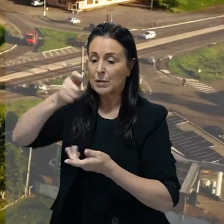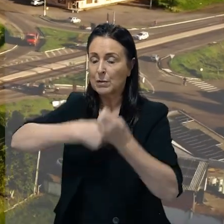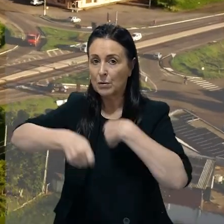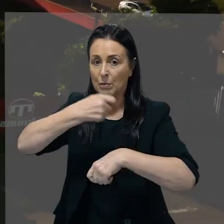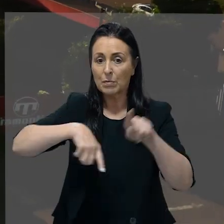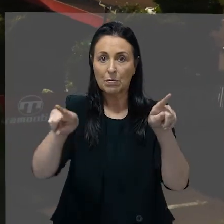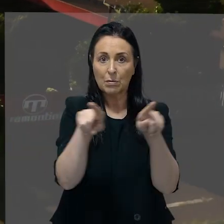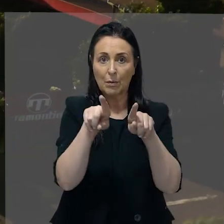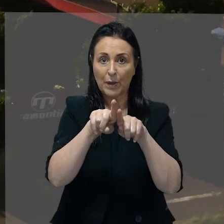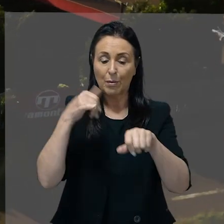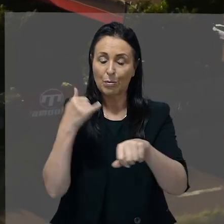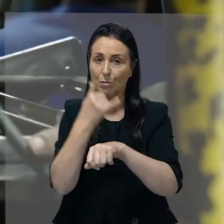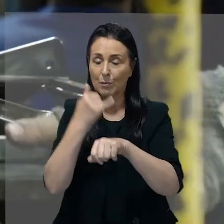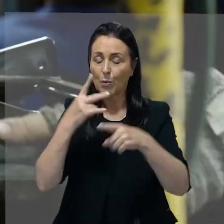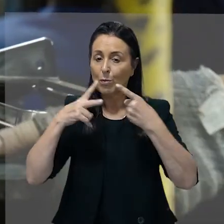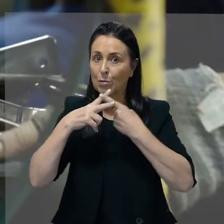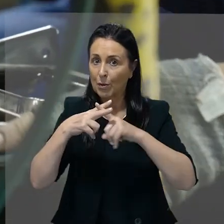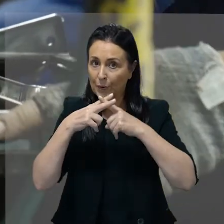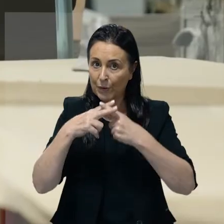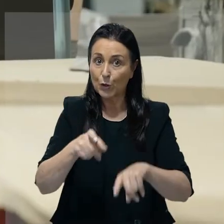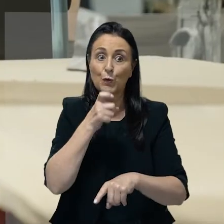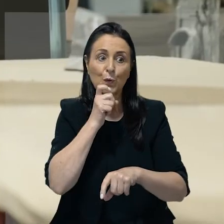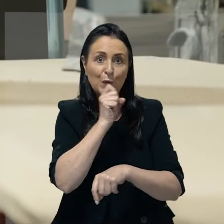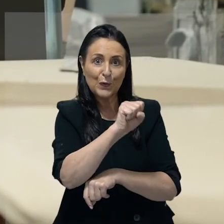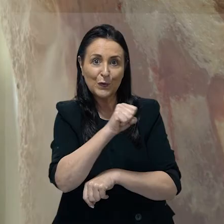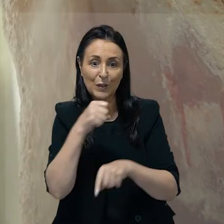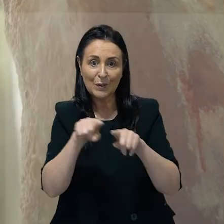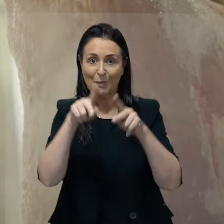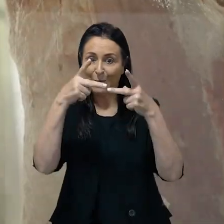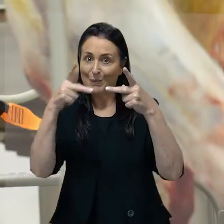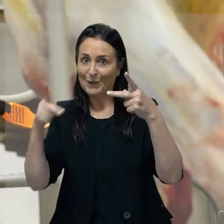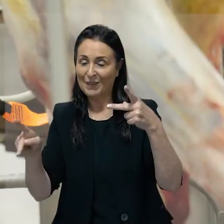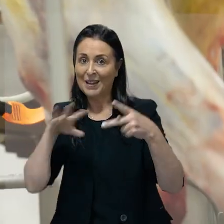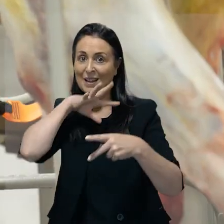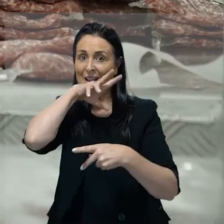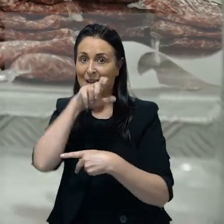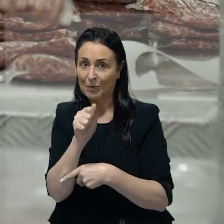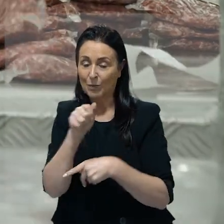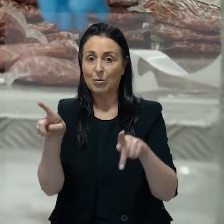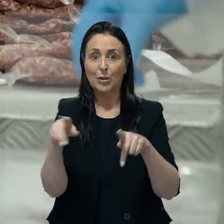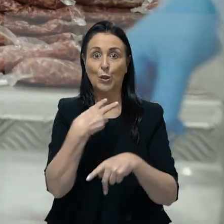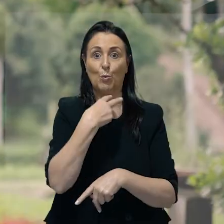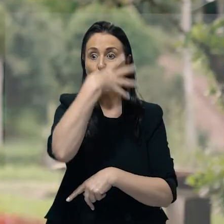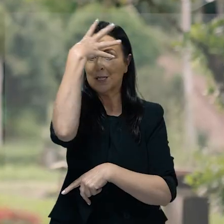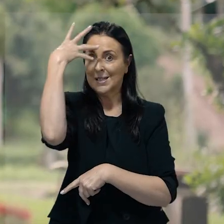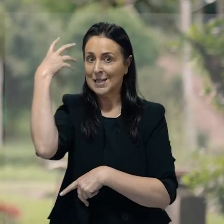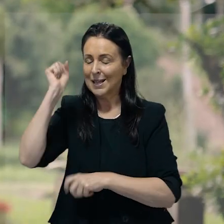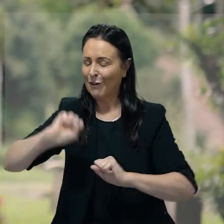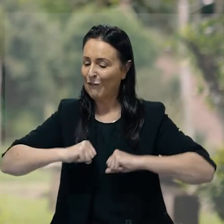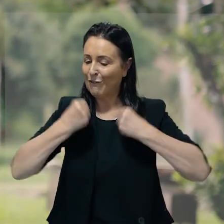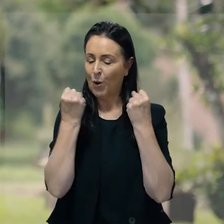diversificando sua economia também no setor metal mecânico, de refrigeração e na proteína animal. Sem